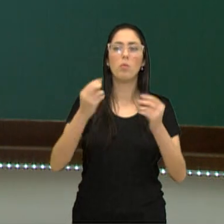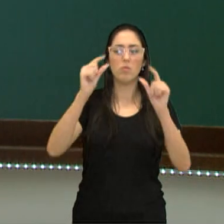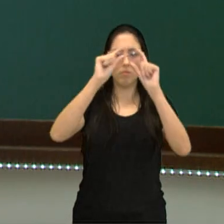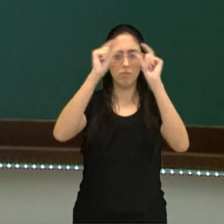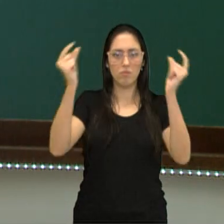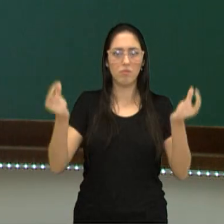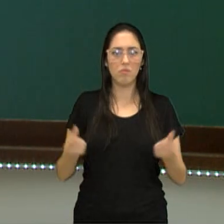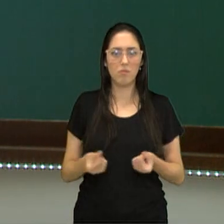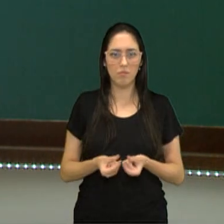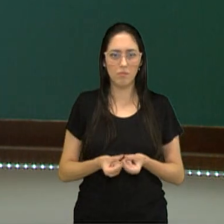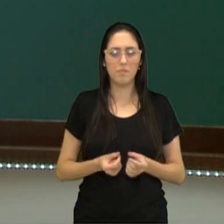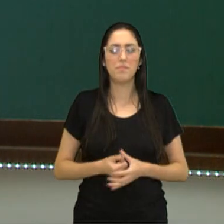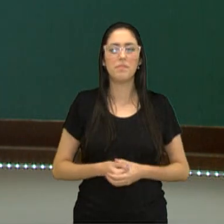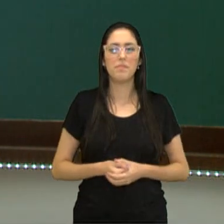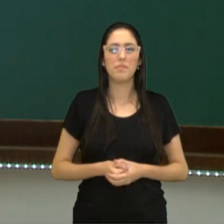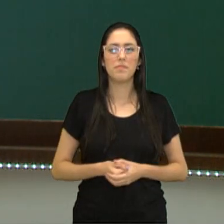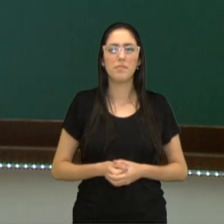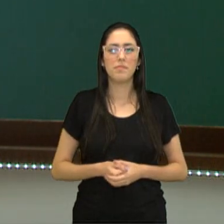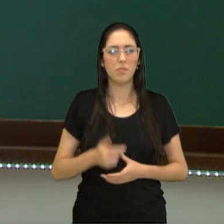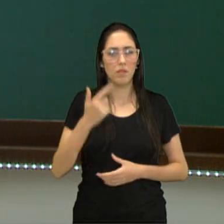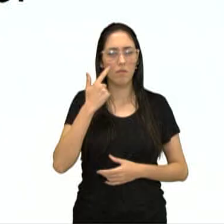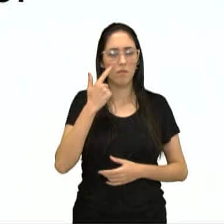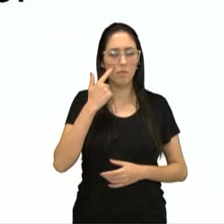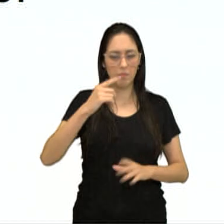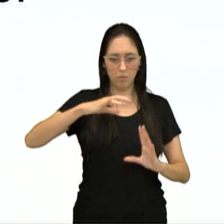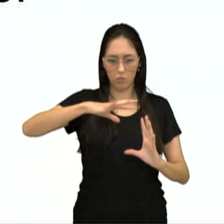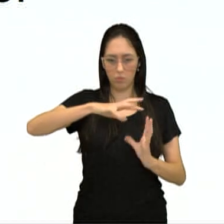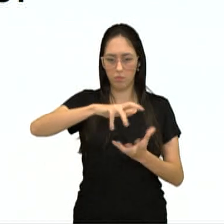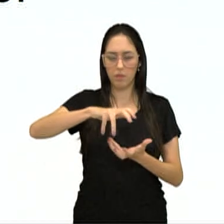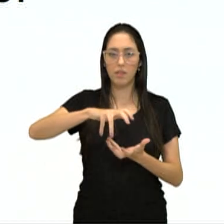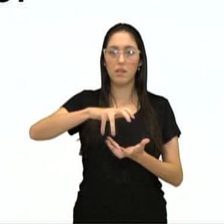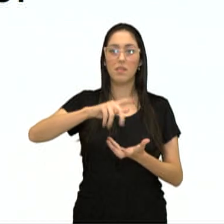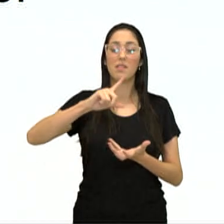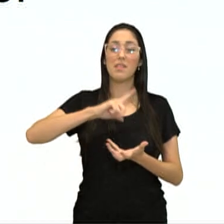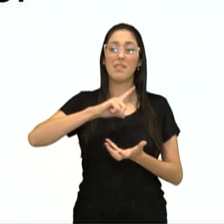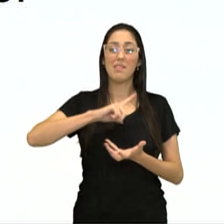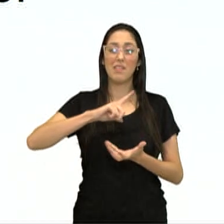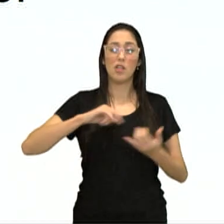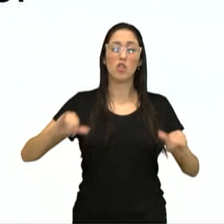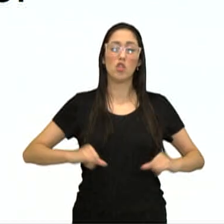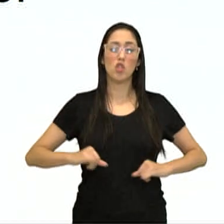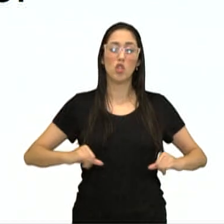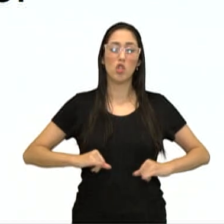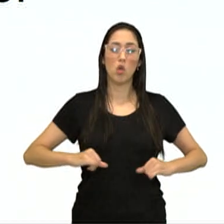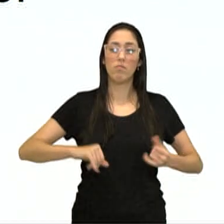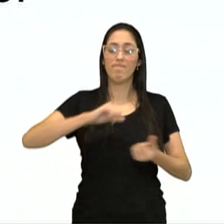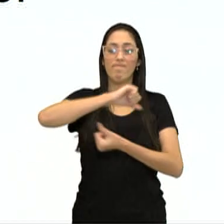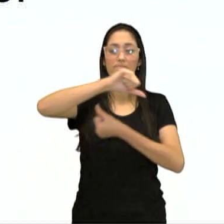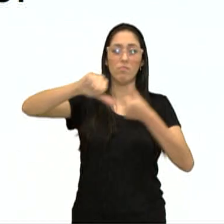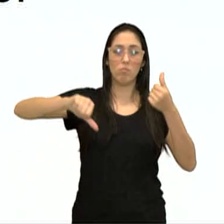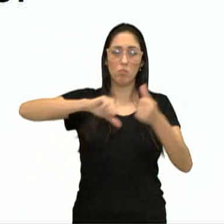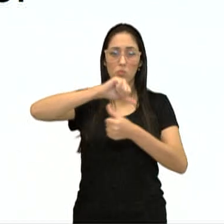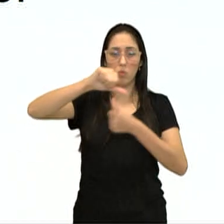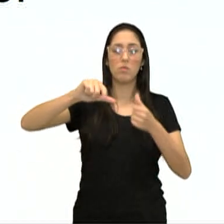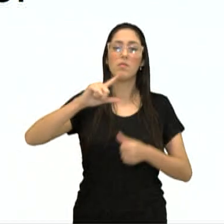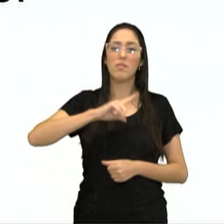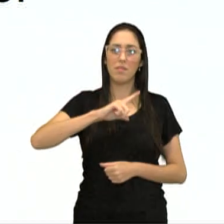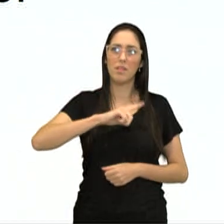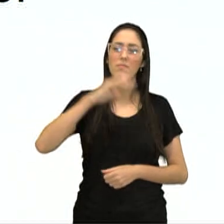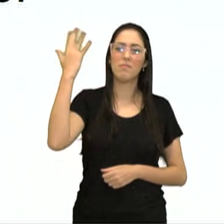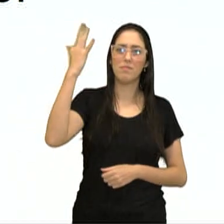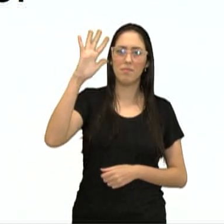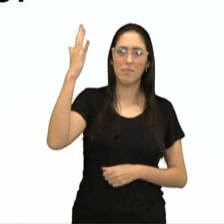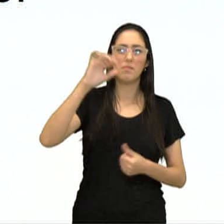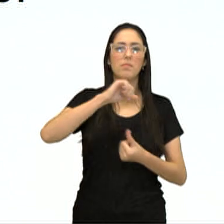Acompanhe aqui na tela que o nosso planeta está sofrendo mudanças. Mudanças aonde? Nas condições climáticas